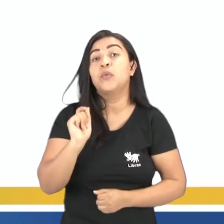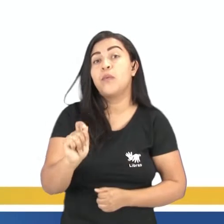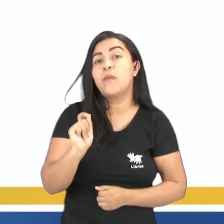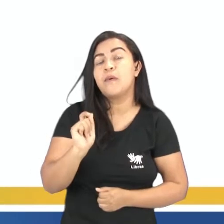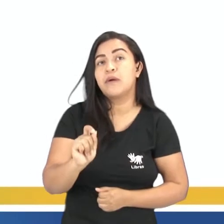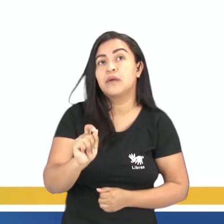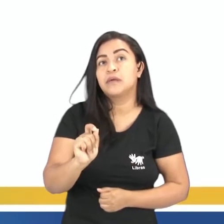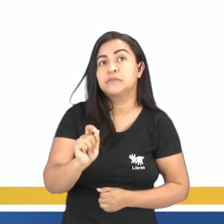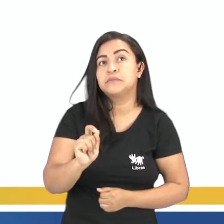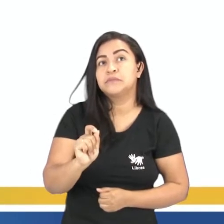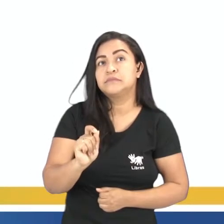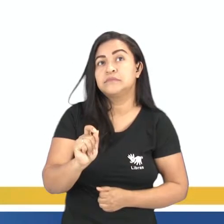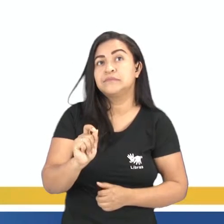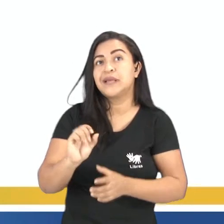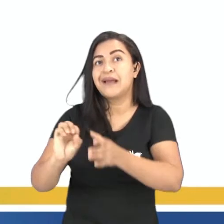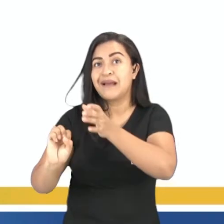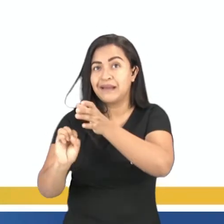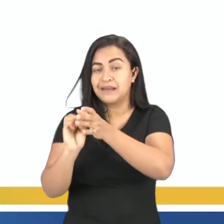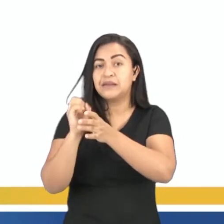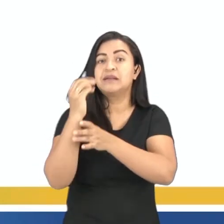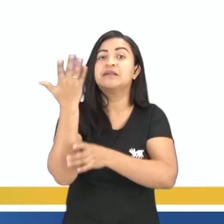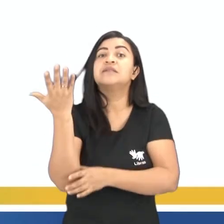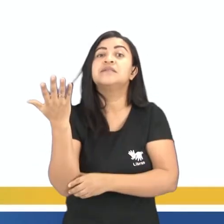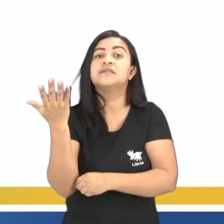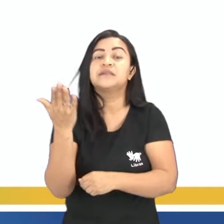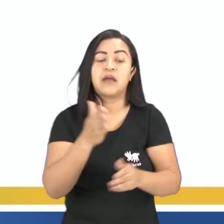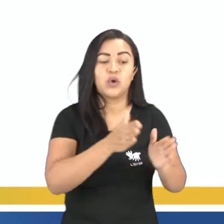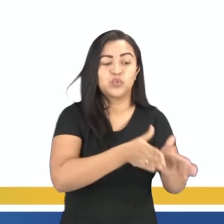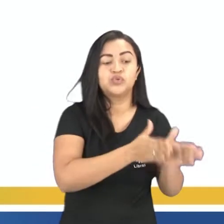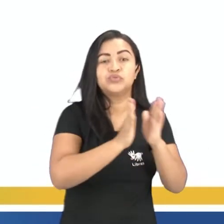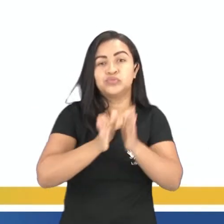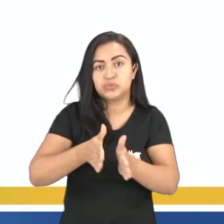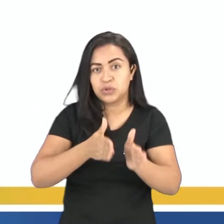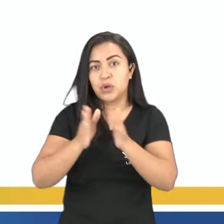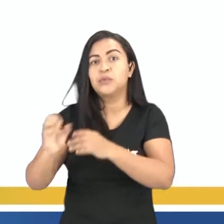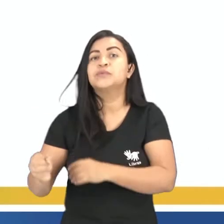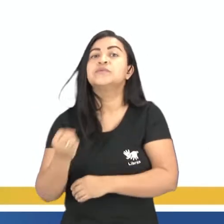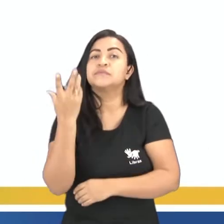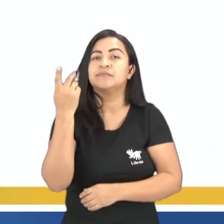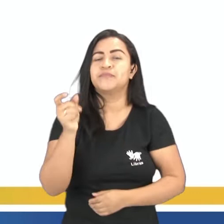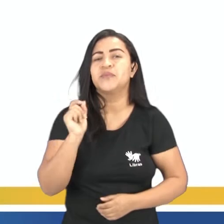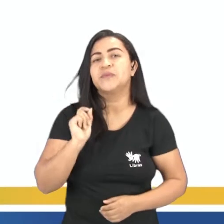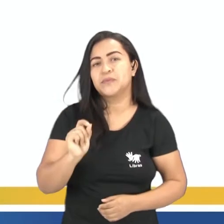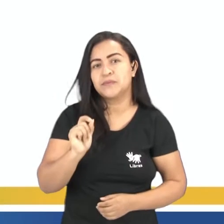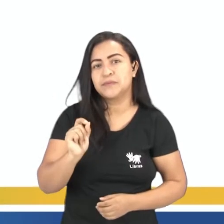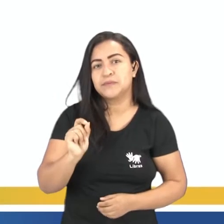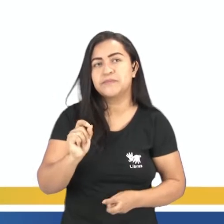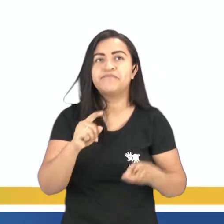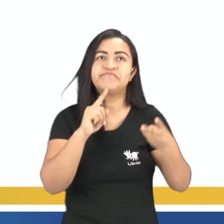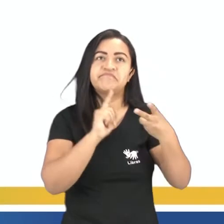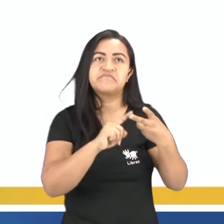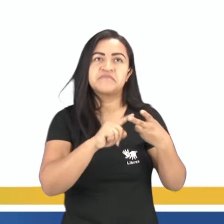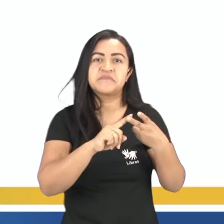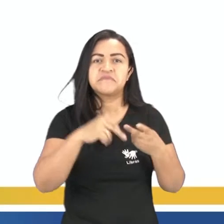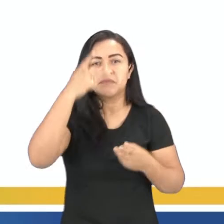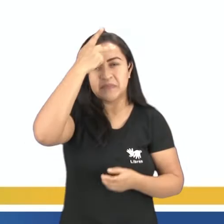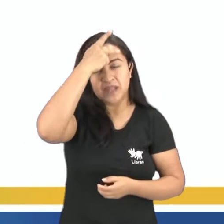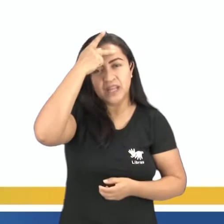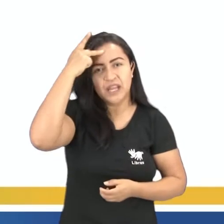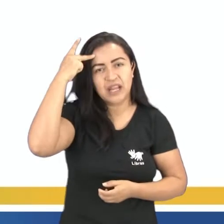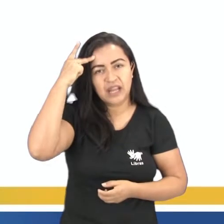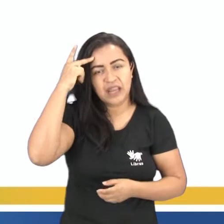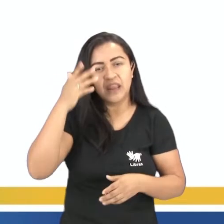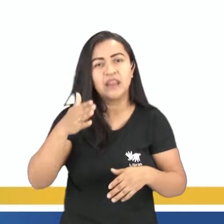Os fatos que determinam a história, né? O primeiro você vai responder o que? Depois, quem? A